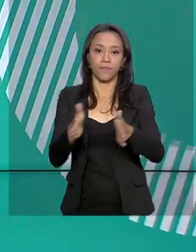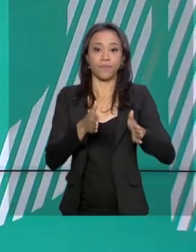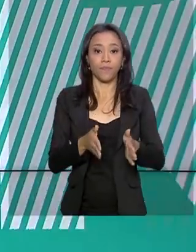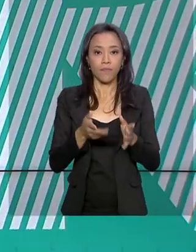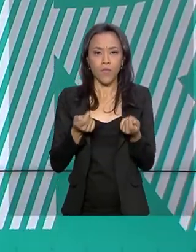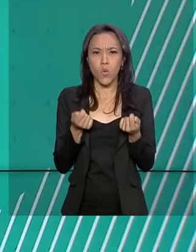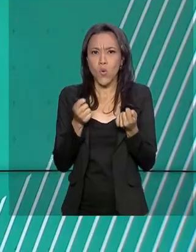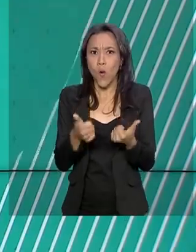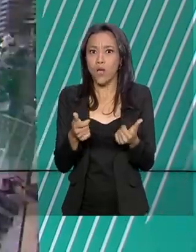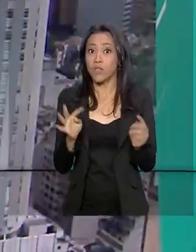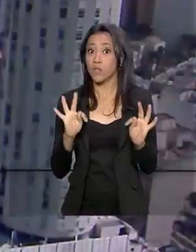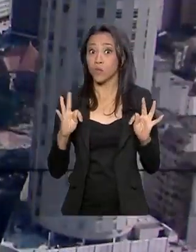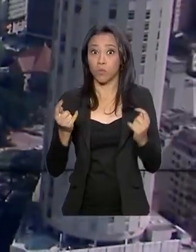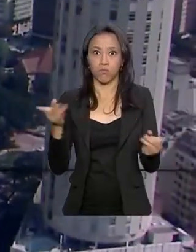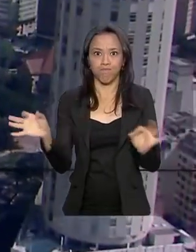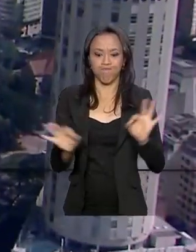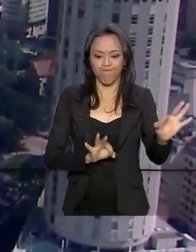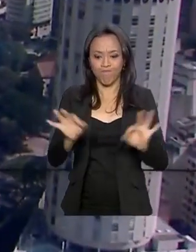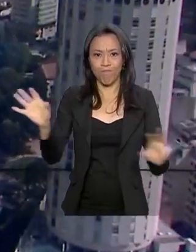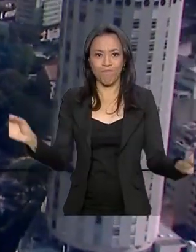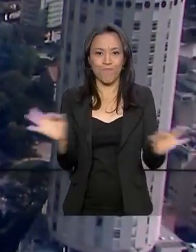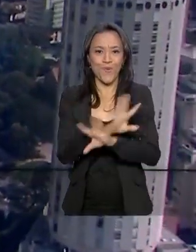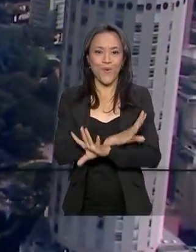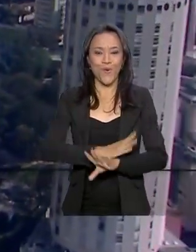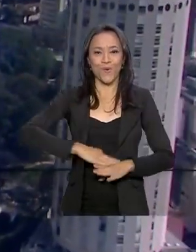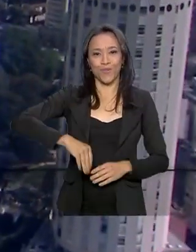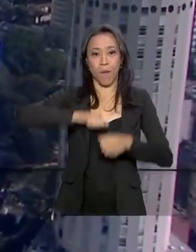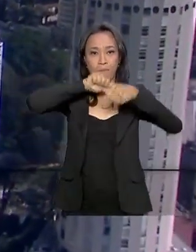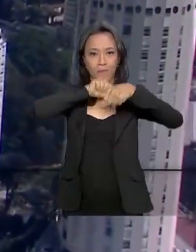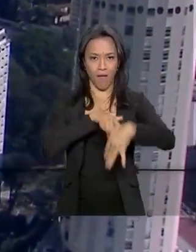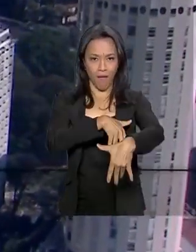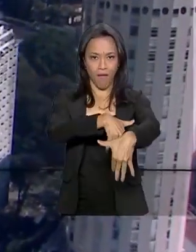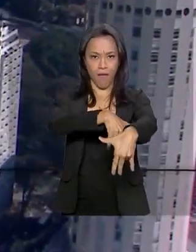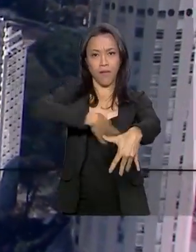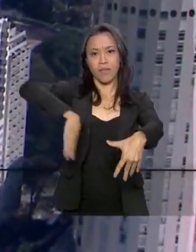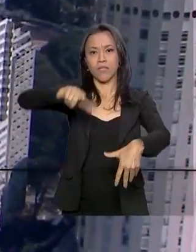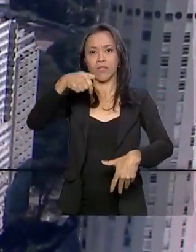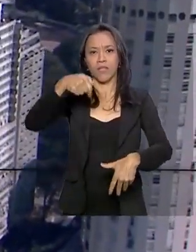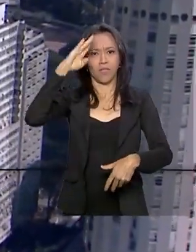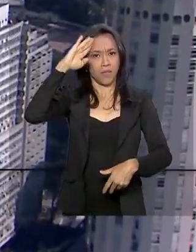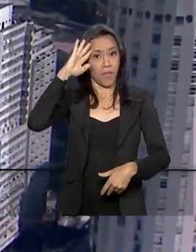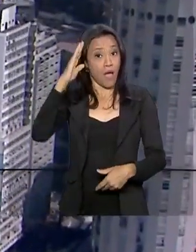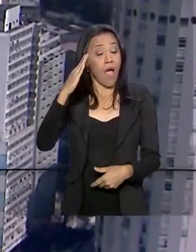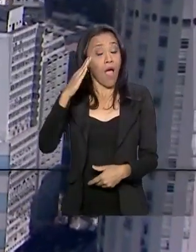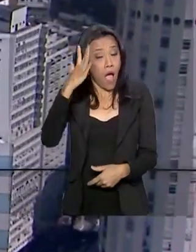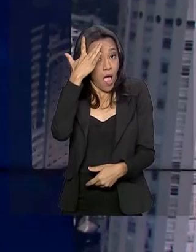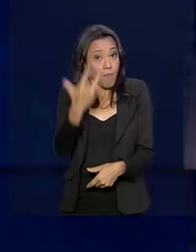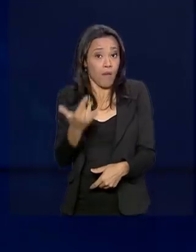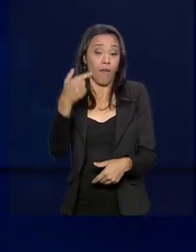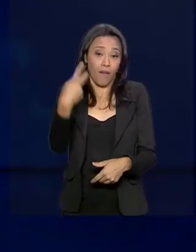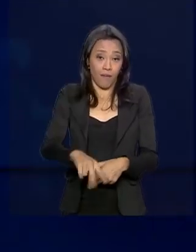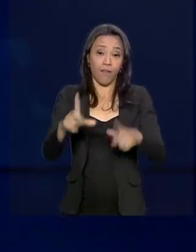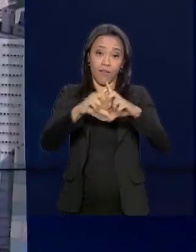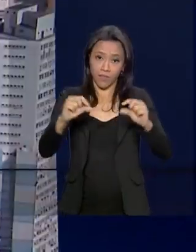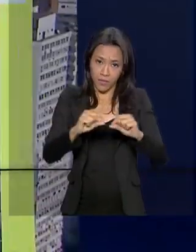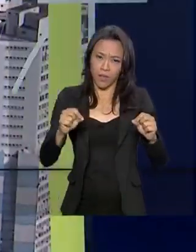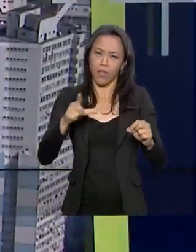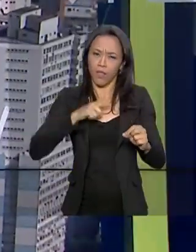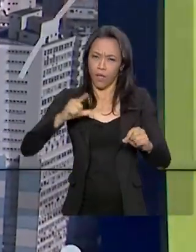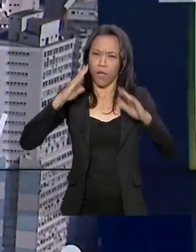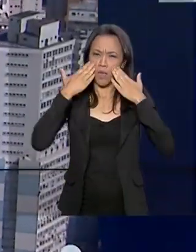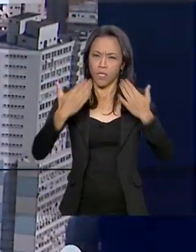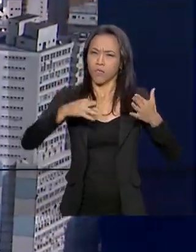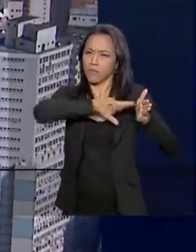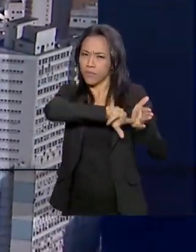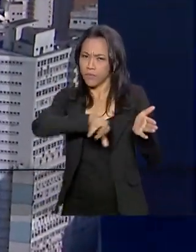Quase tudo pronto para o desfile do 7 de setembro, que será realizado amanhã em Brasília. Além das apresentações, os 197